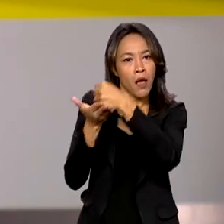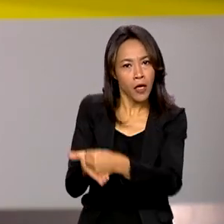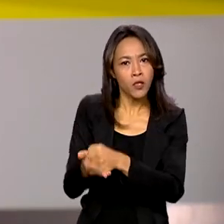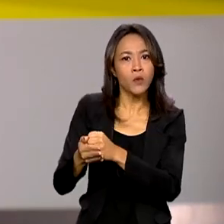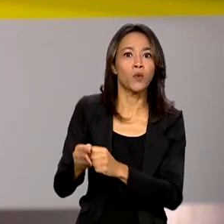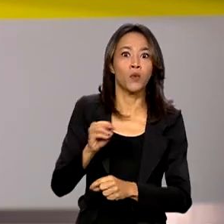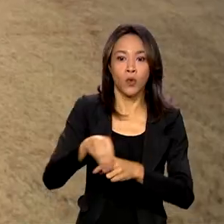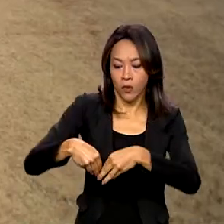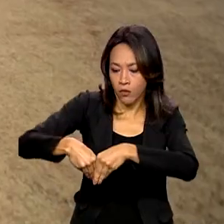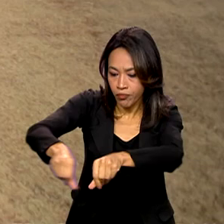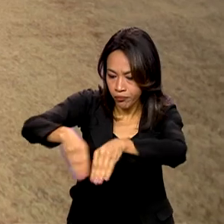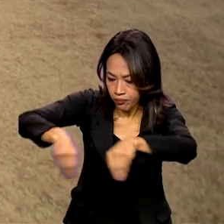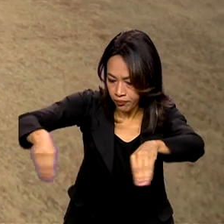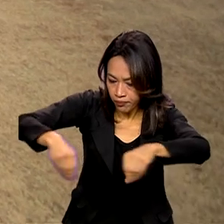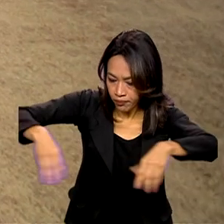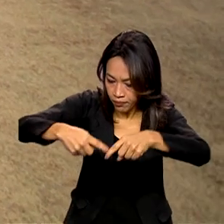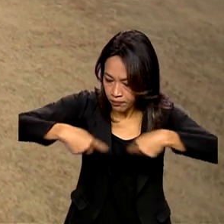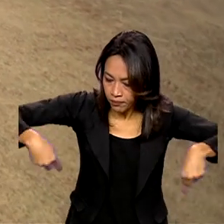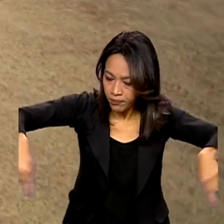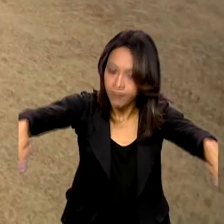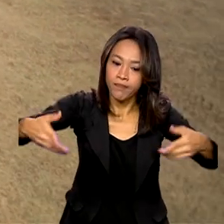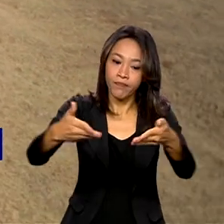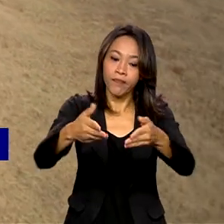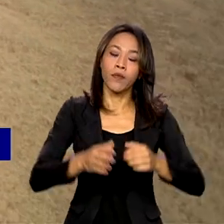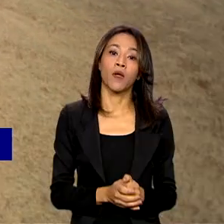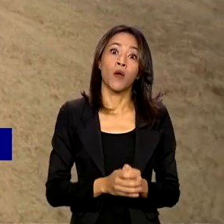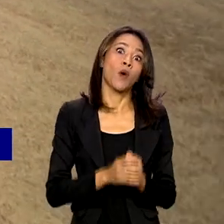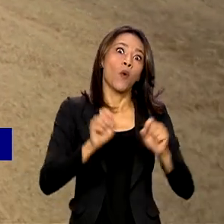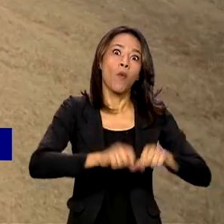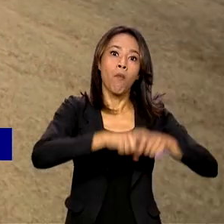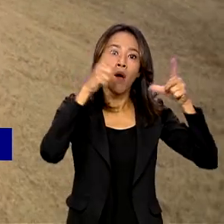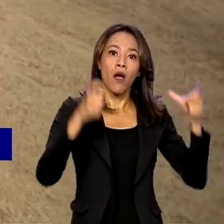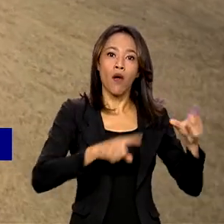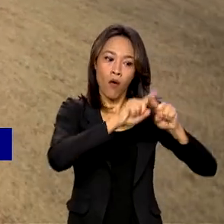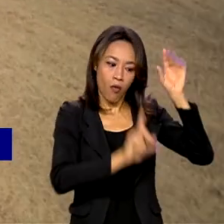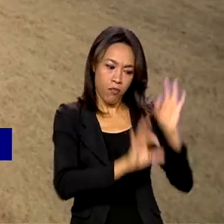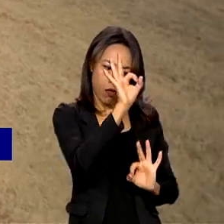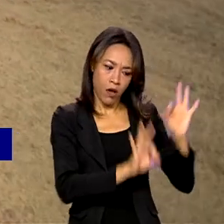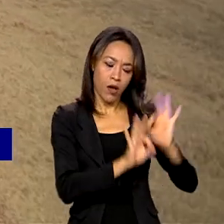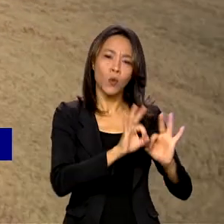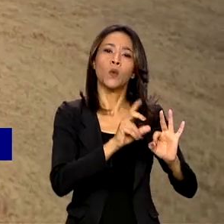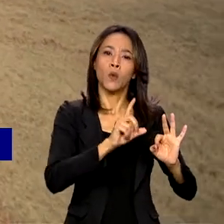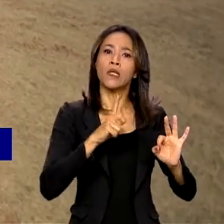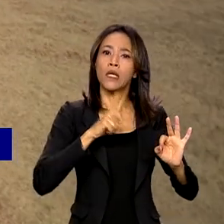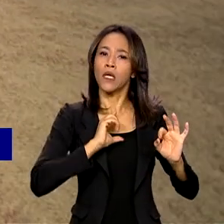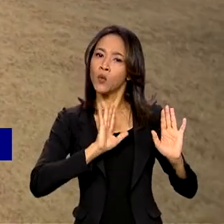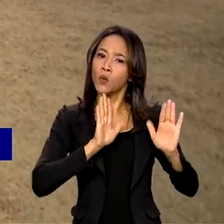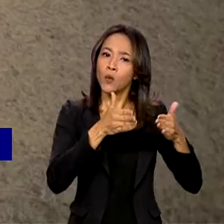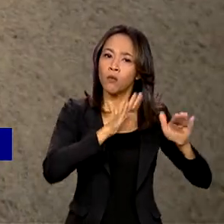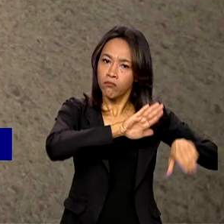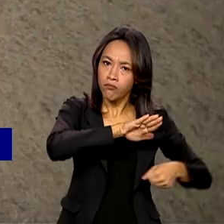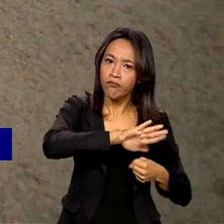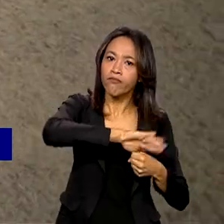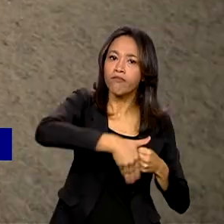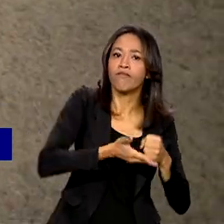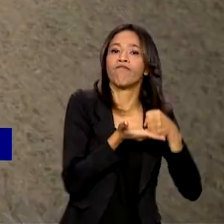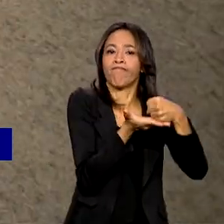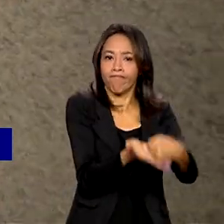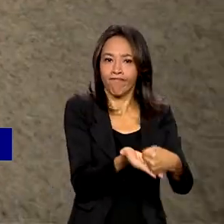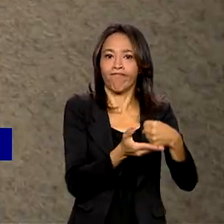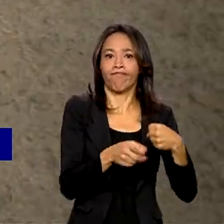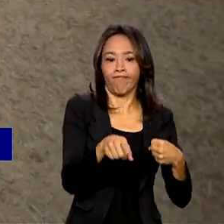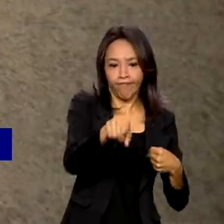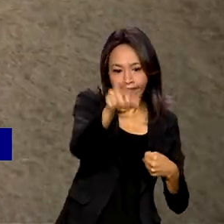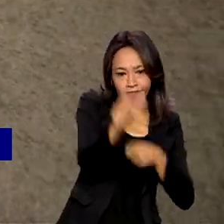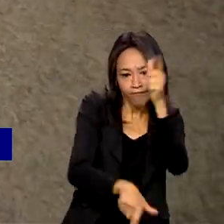ambiental. O maior plano safra da história é também o mais sustentável. Desta vez, os agricultores que